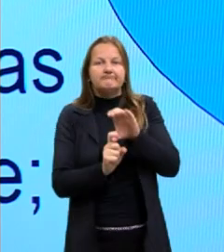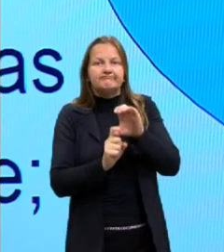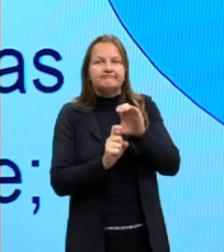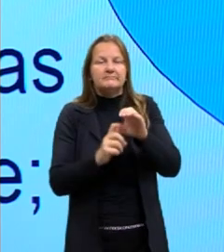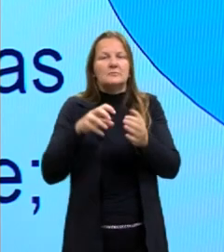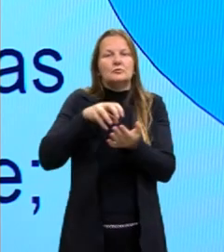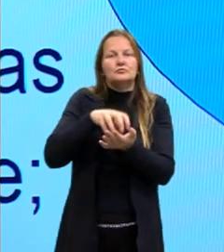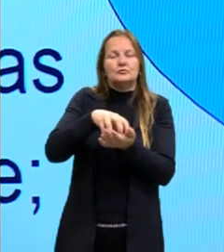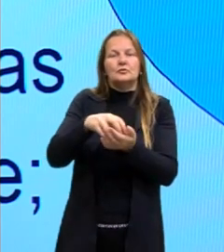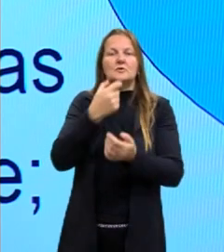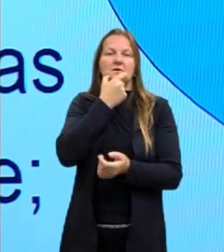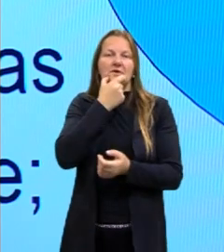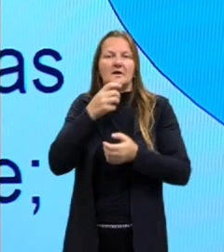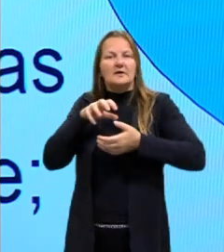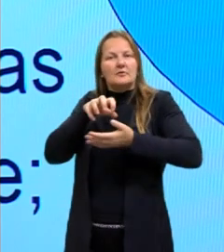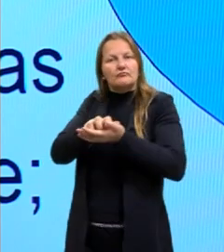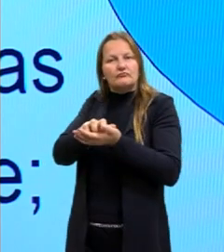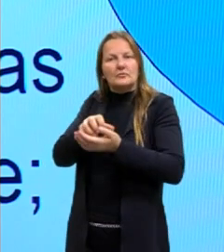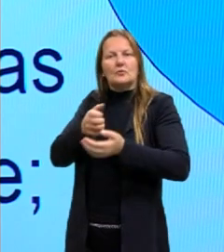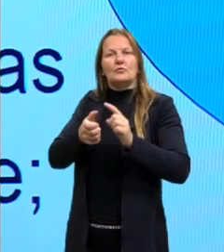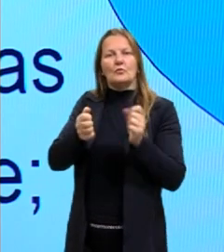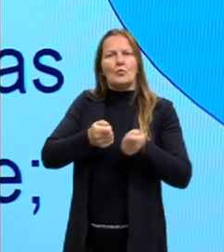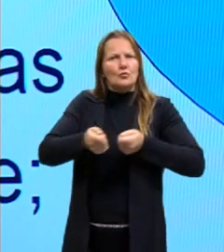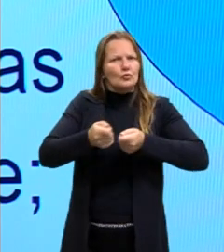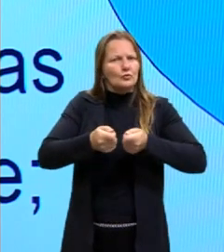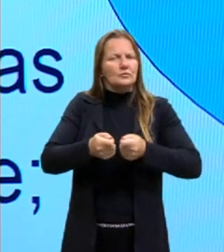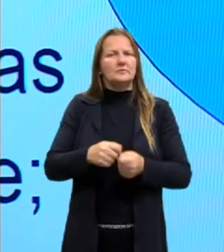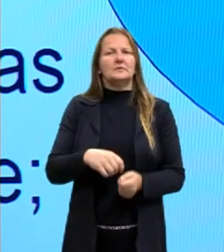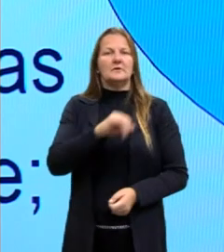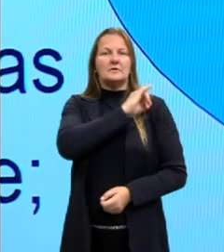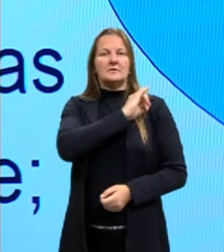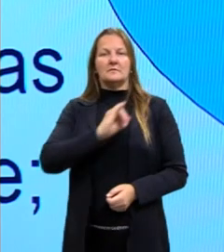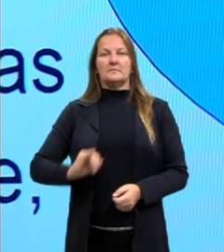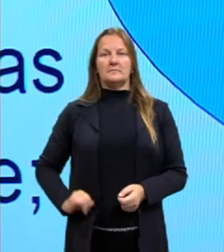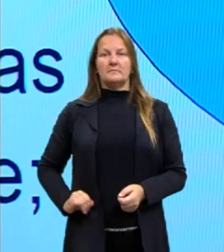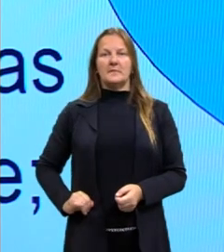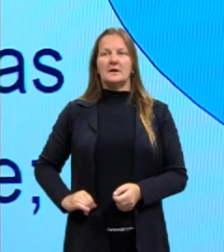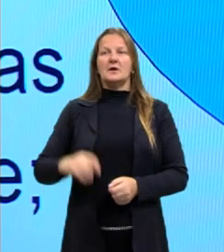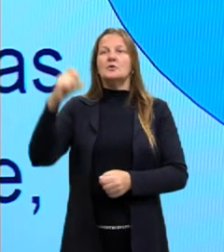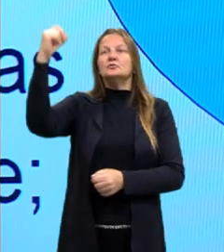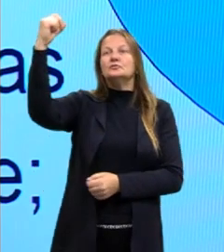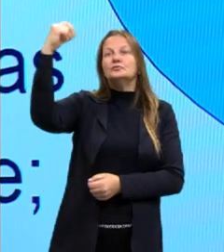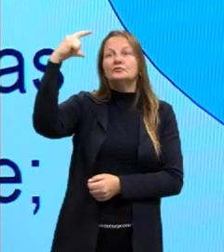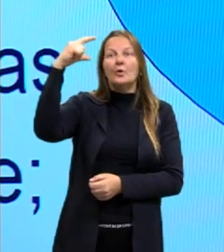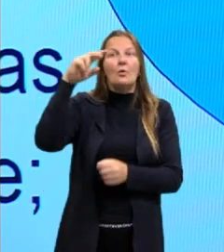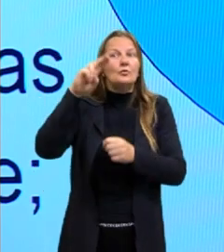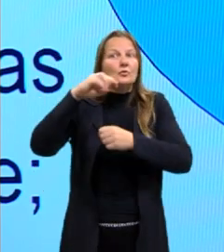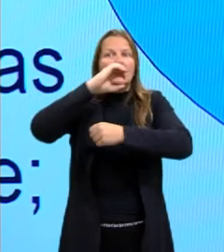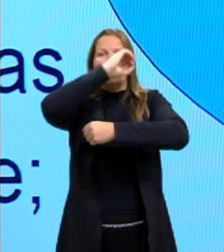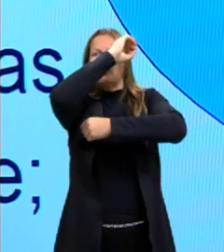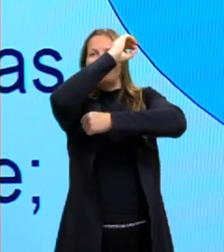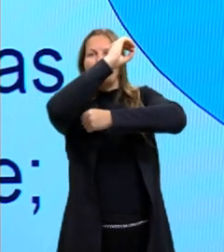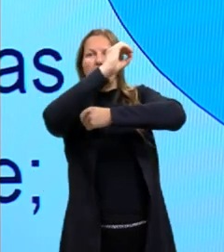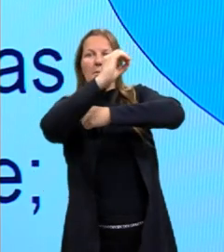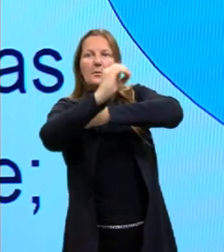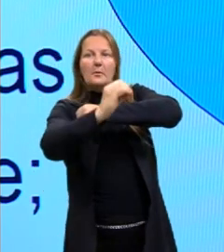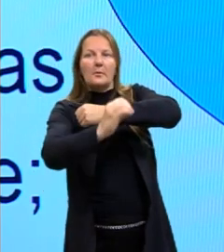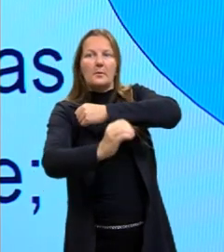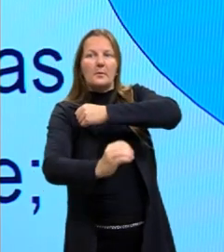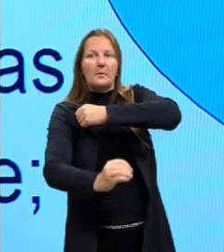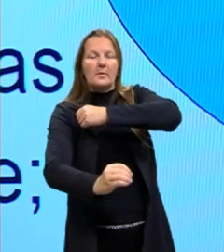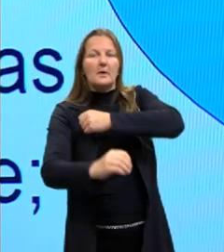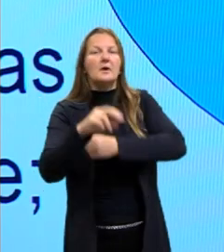E daí se dizia que a Inglaterra era o império em que o sol nunca se punha. Por quê? Como eles tinham